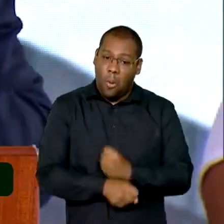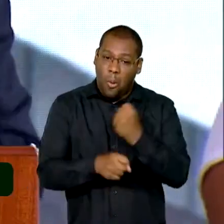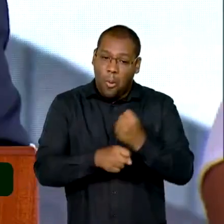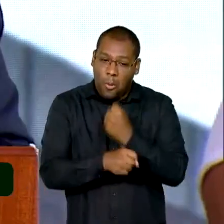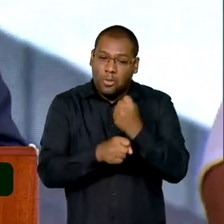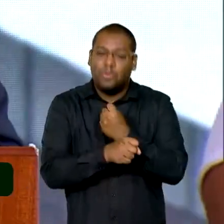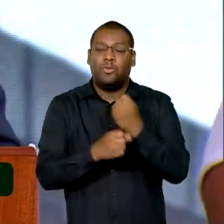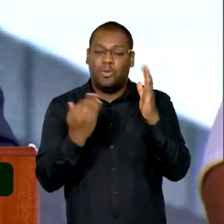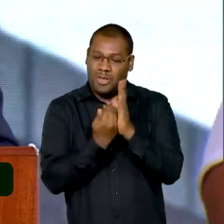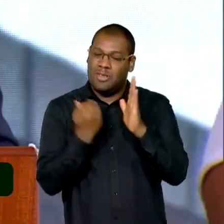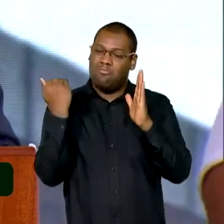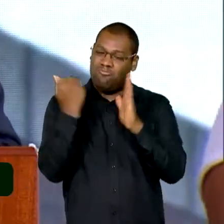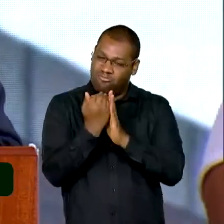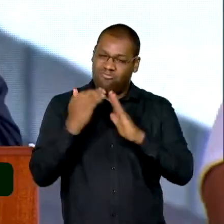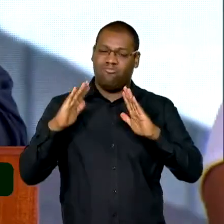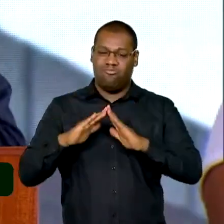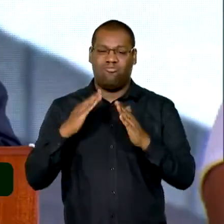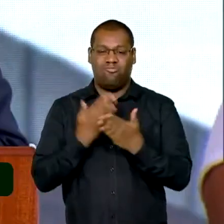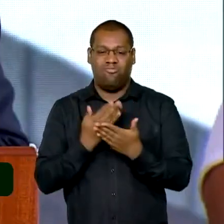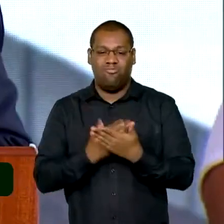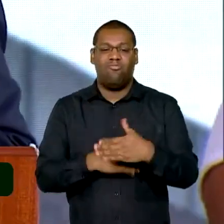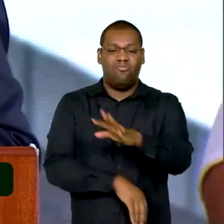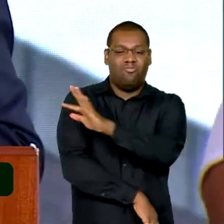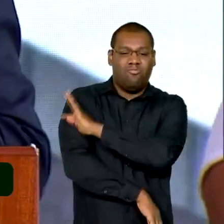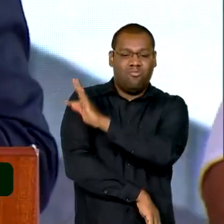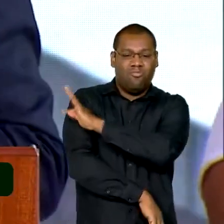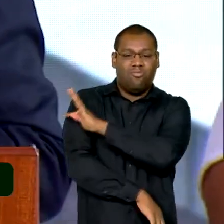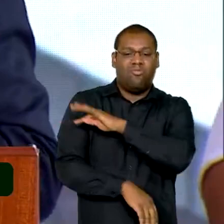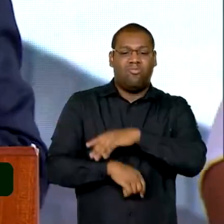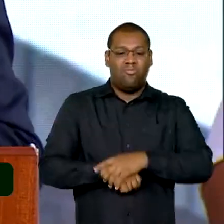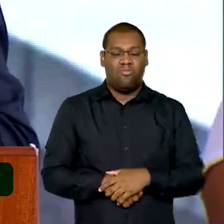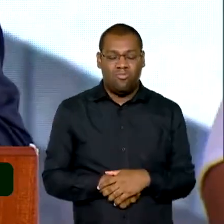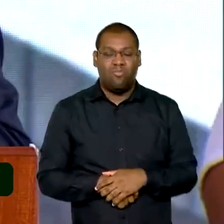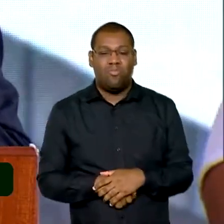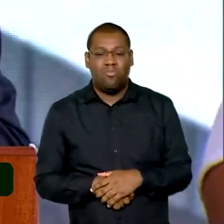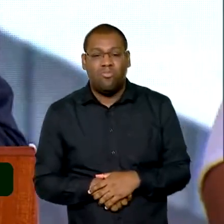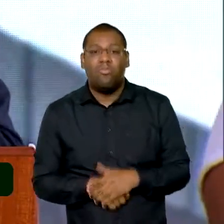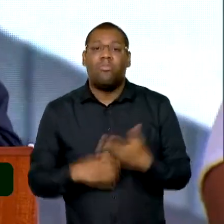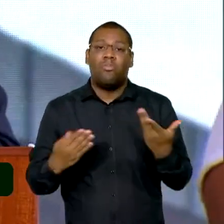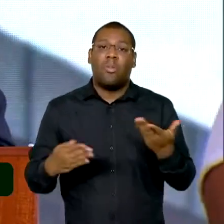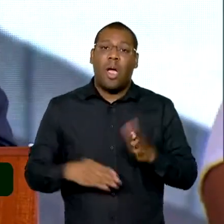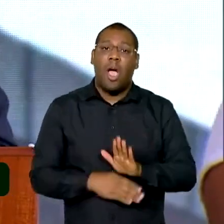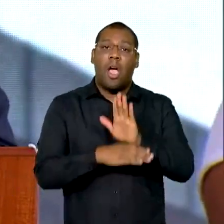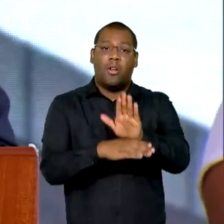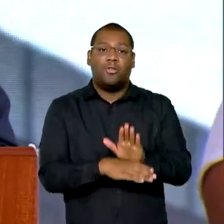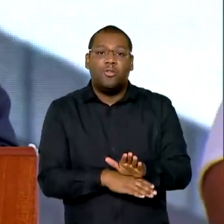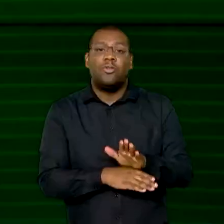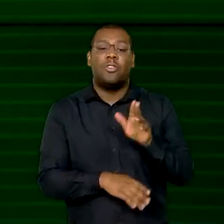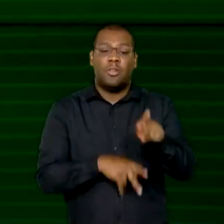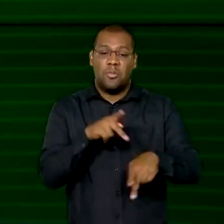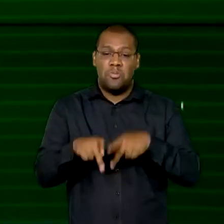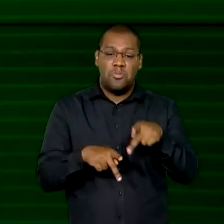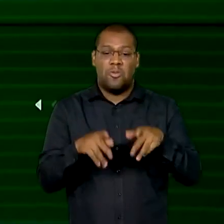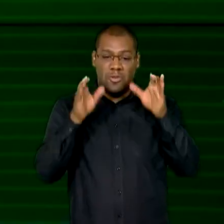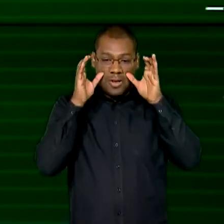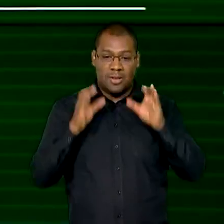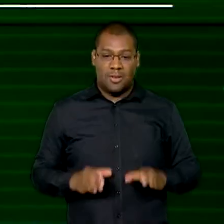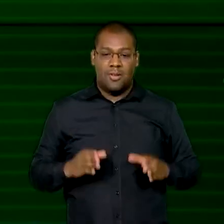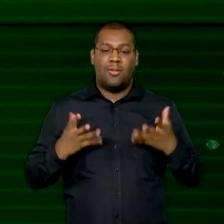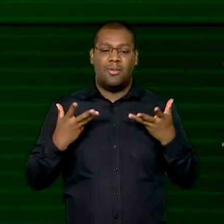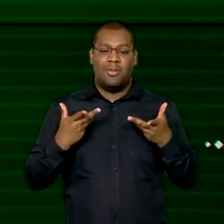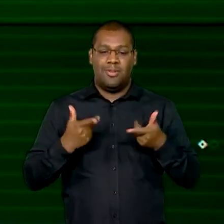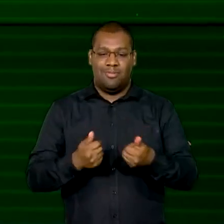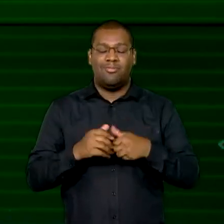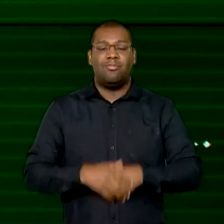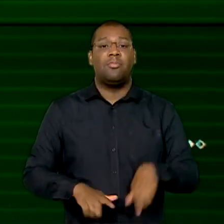técnicas neste país, sobretudo para que a gente seja cidadão de primeira classe. O Gov